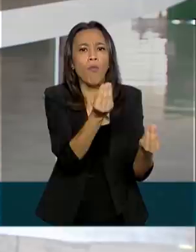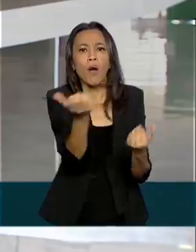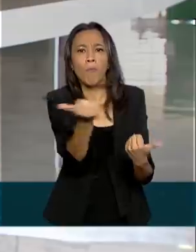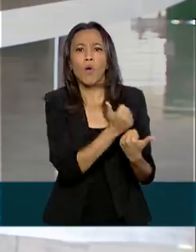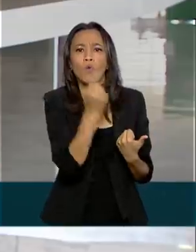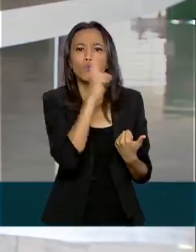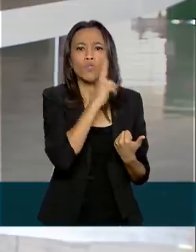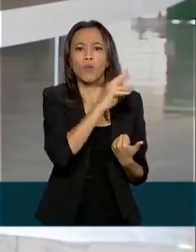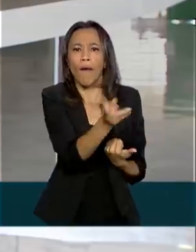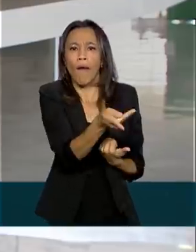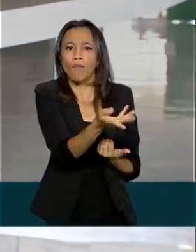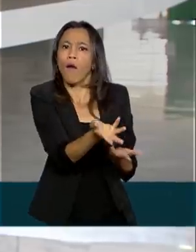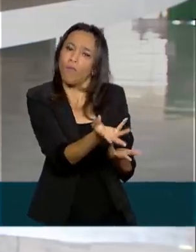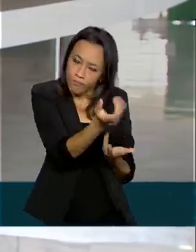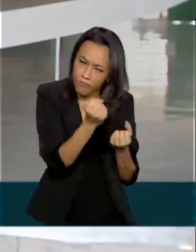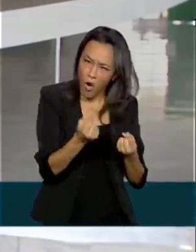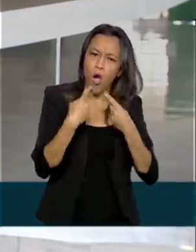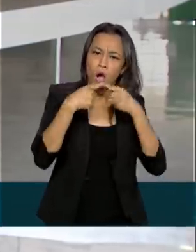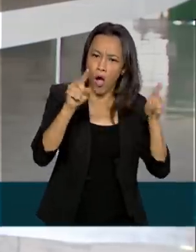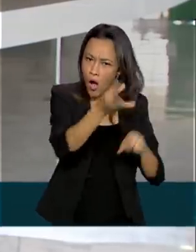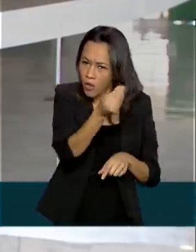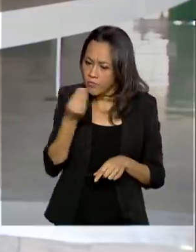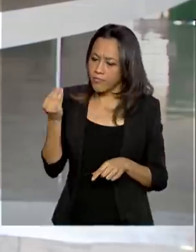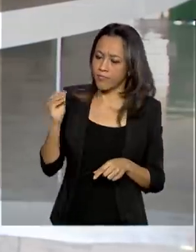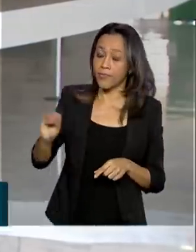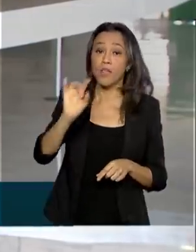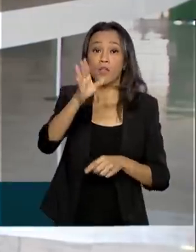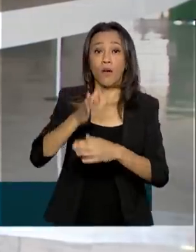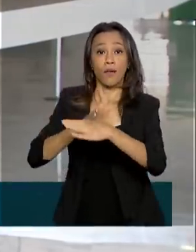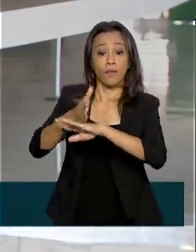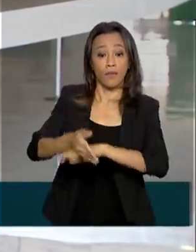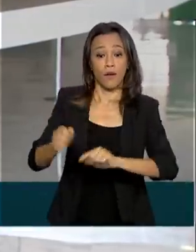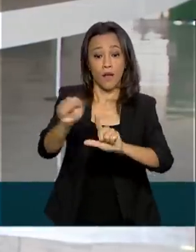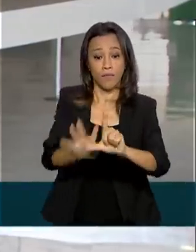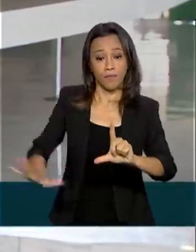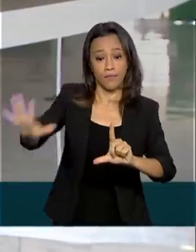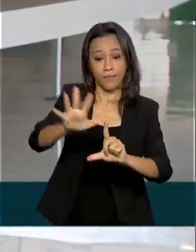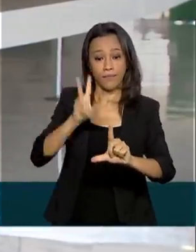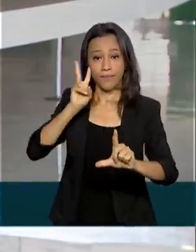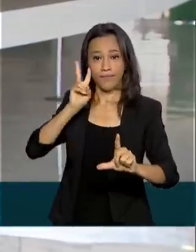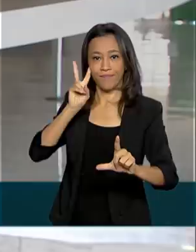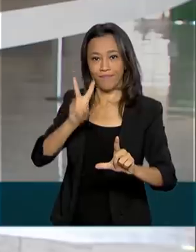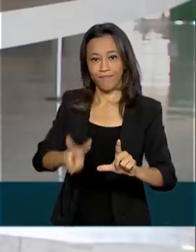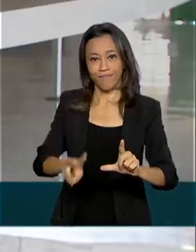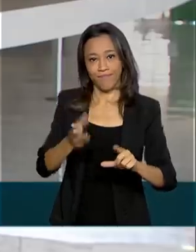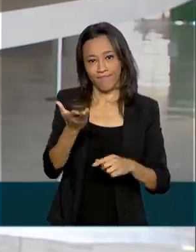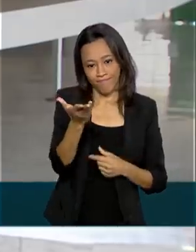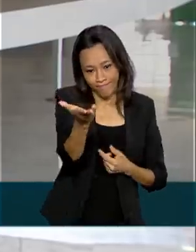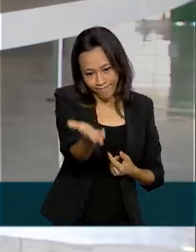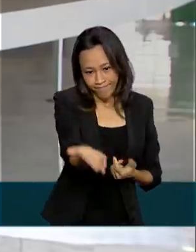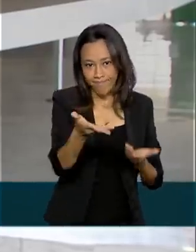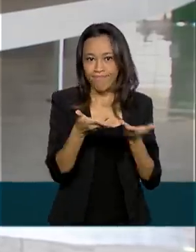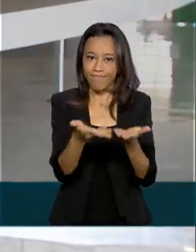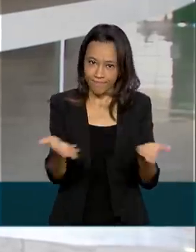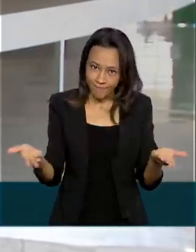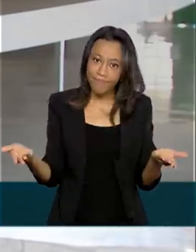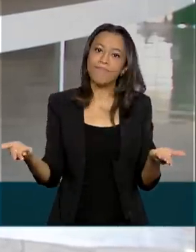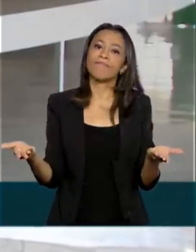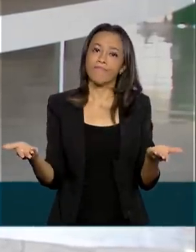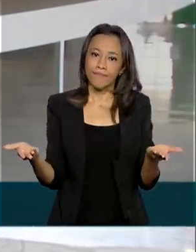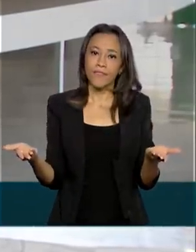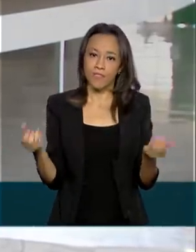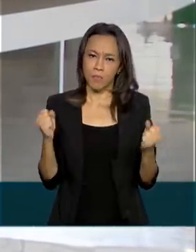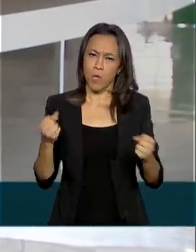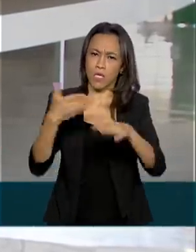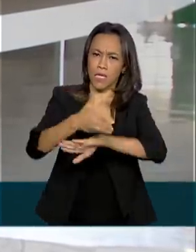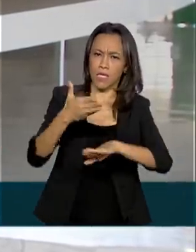auxílio emergencial. Para isso, basta acessar o Portal da Transparência na internet. O endereço é esse que aparece na sua tela, www